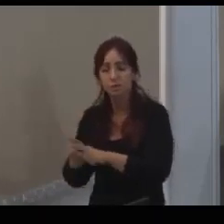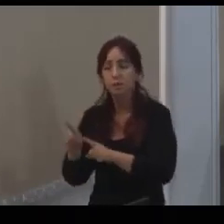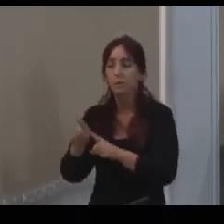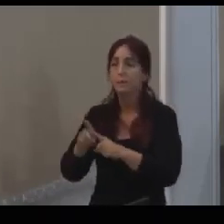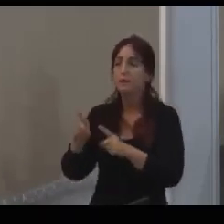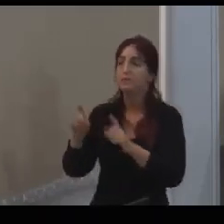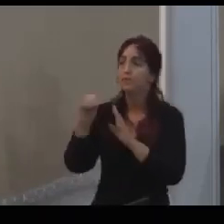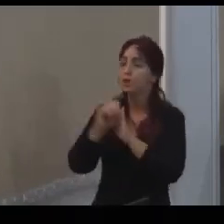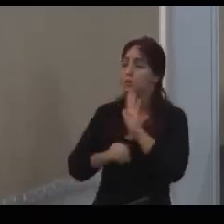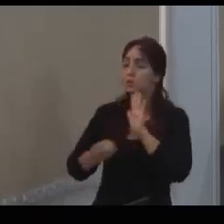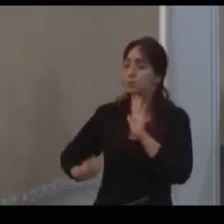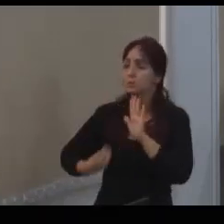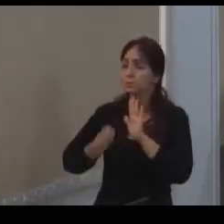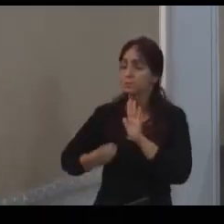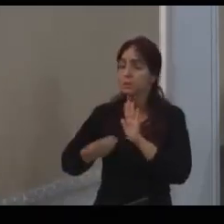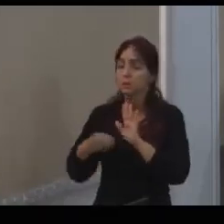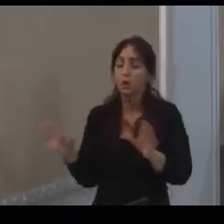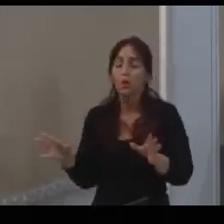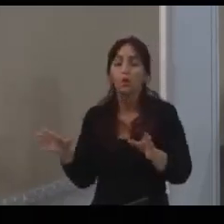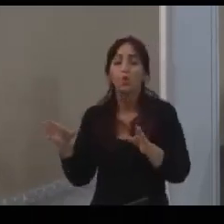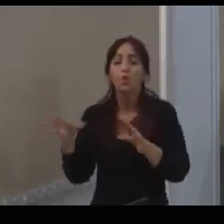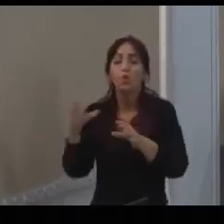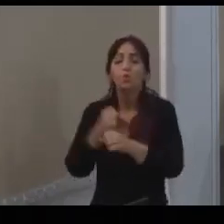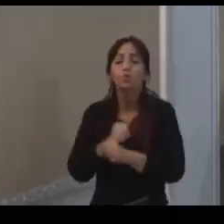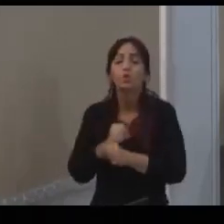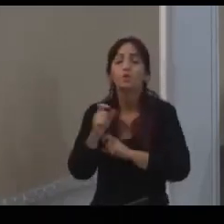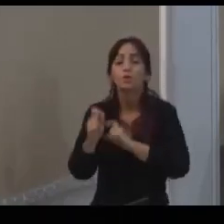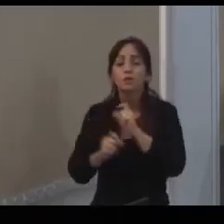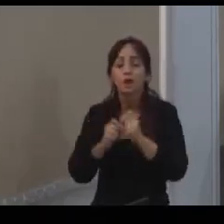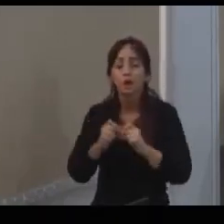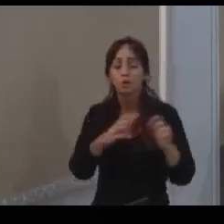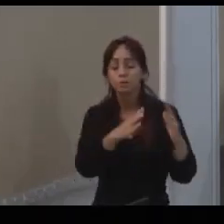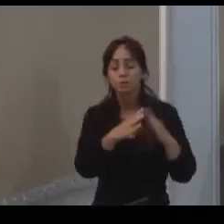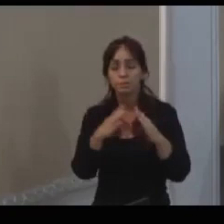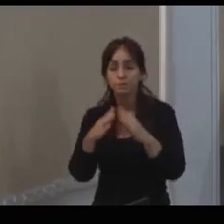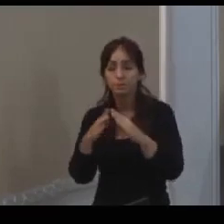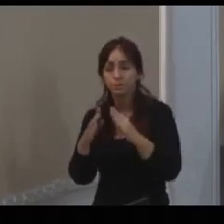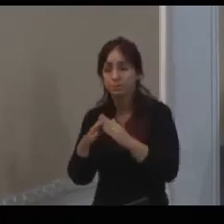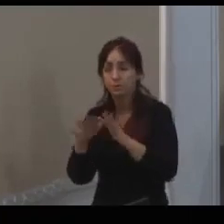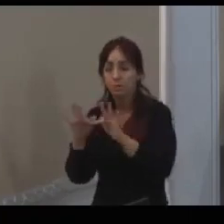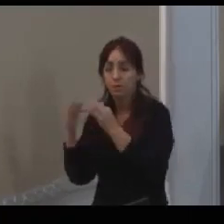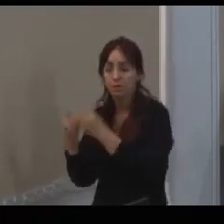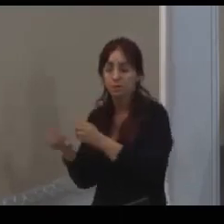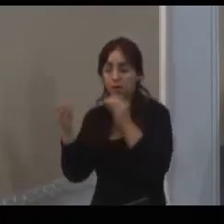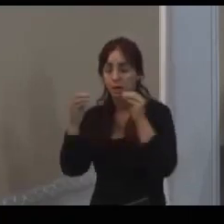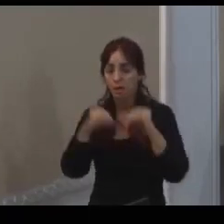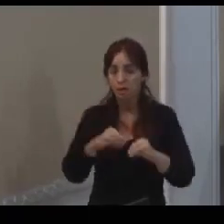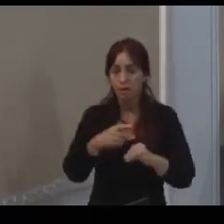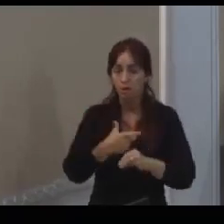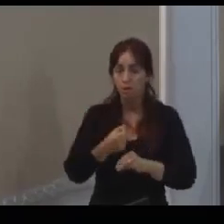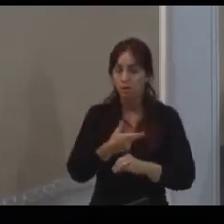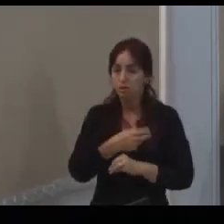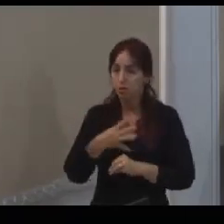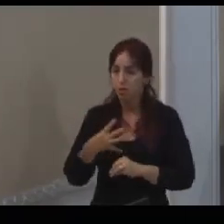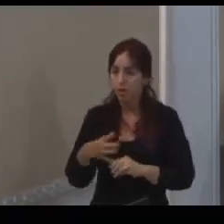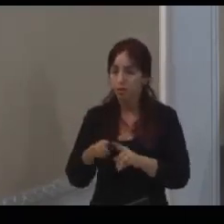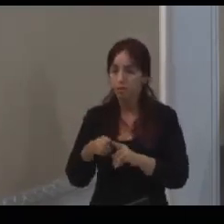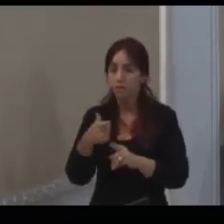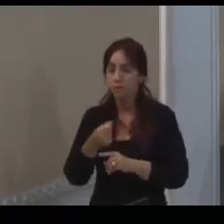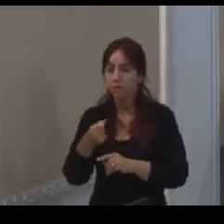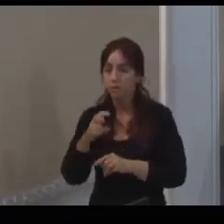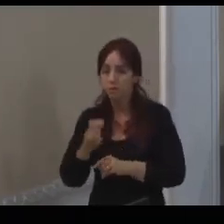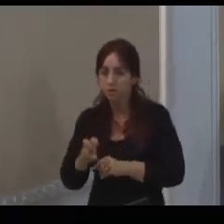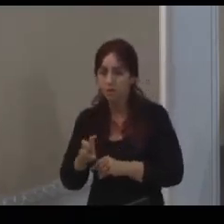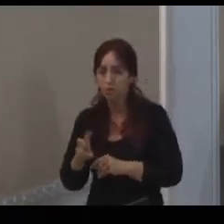Então, o total de unidades habitacionais destinadas para reassentamento em 24 e 25, ele soma um total de